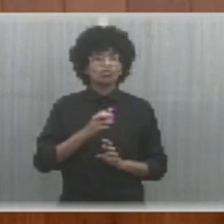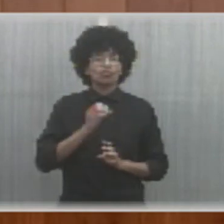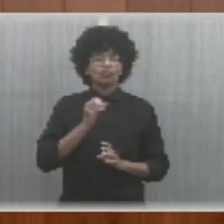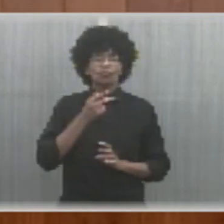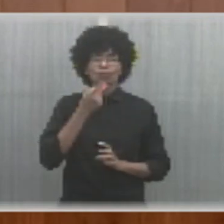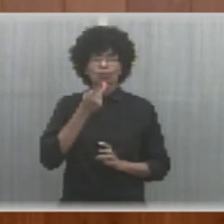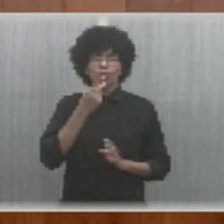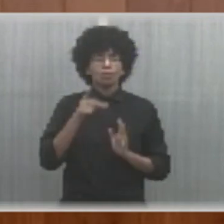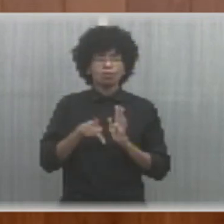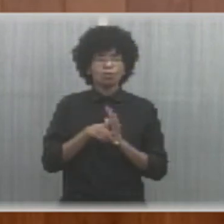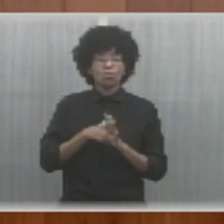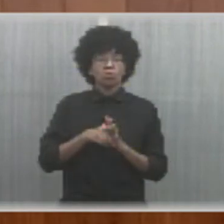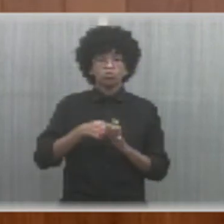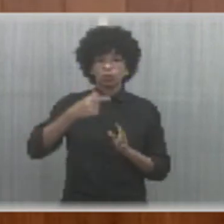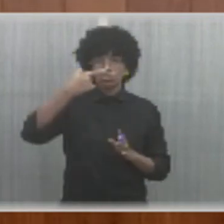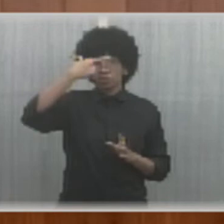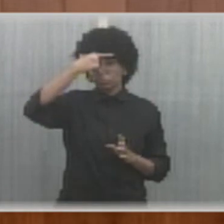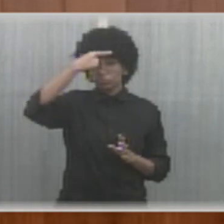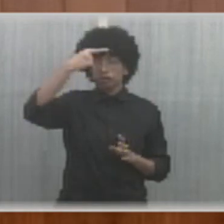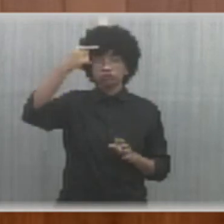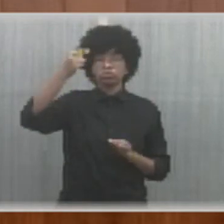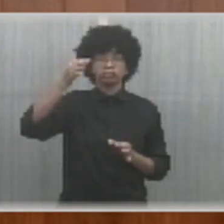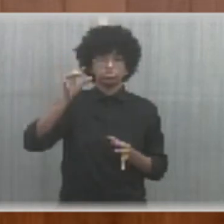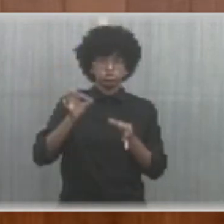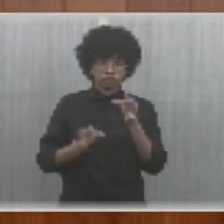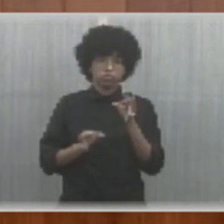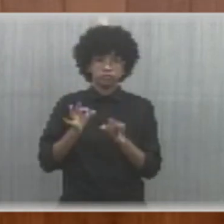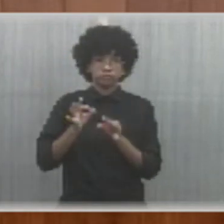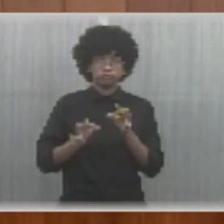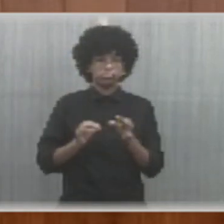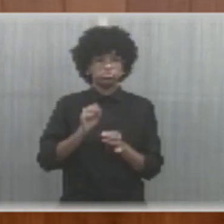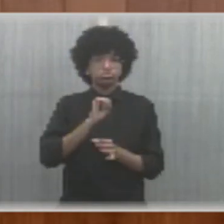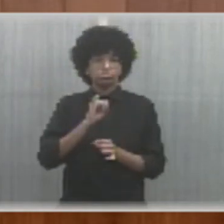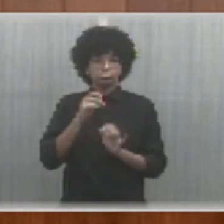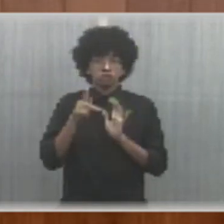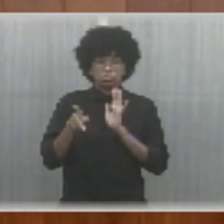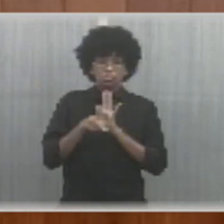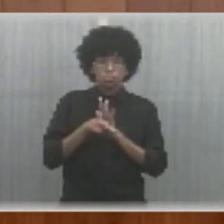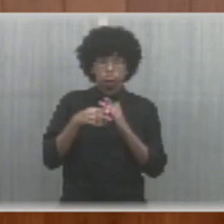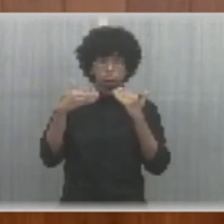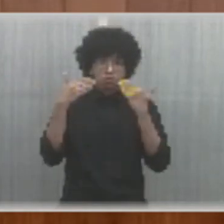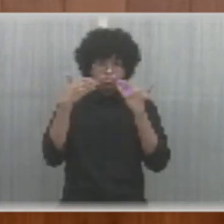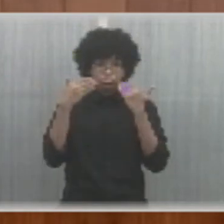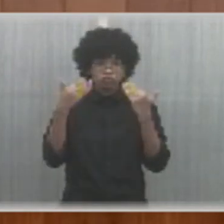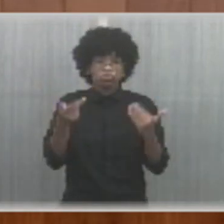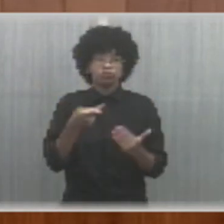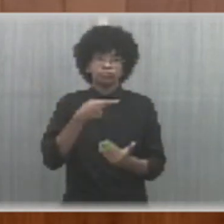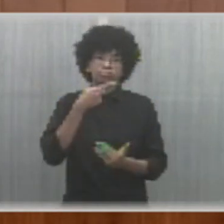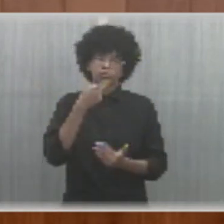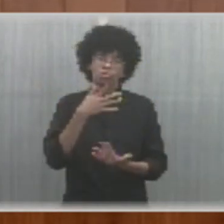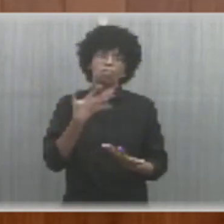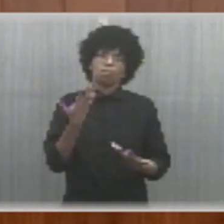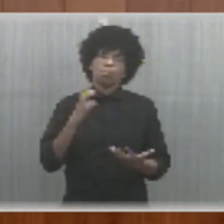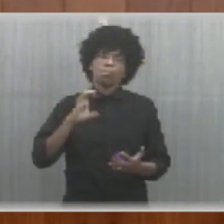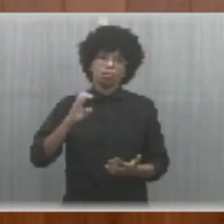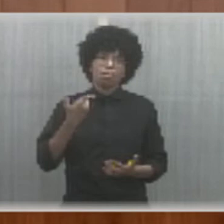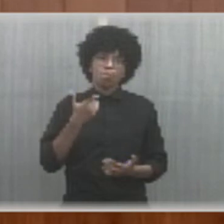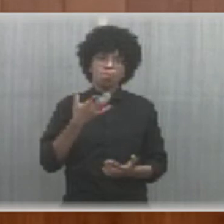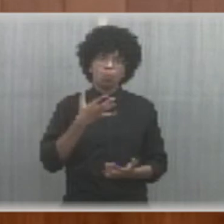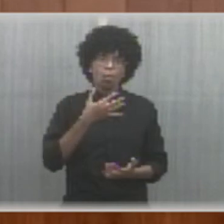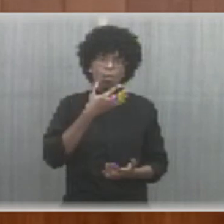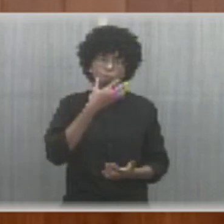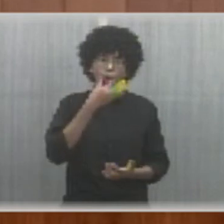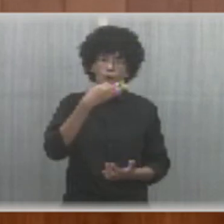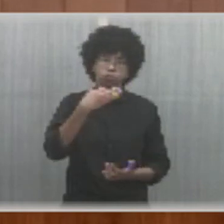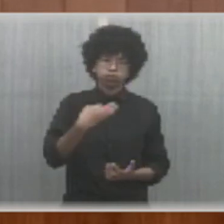Tribunal de Justiça. Se ela foi deflagrada pelo Superior Tribunal de Justiça, obviamente é porque tem